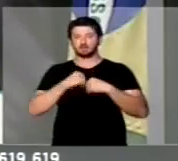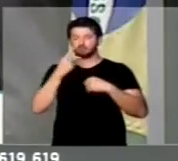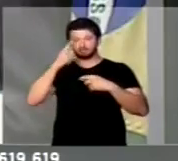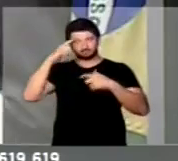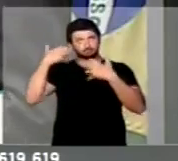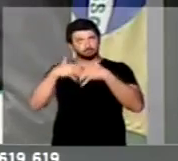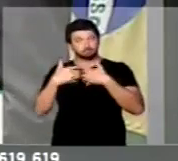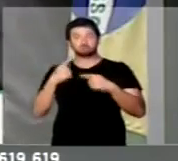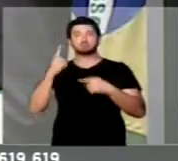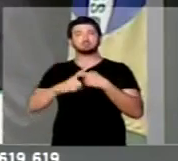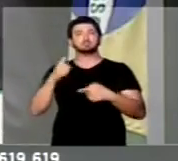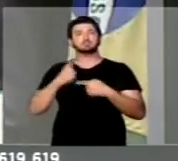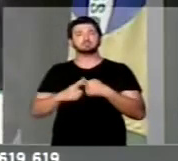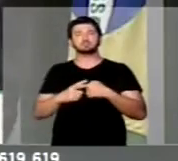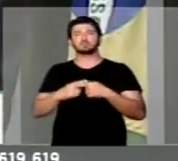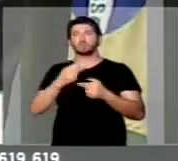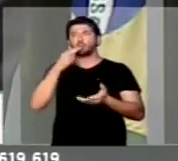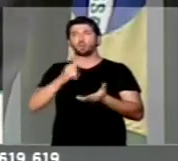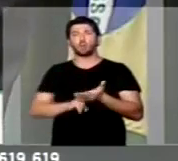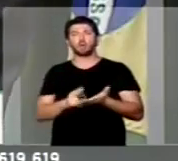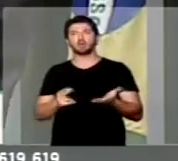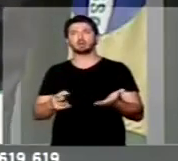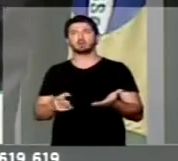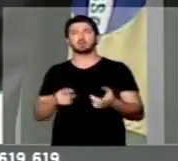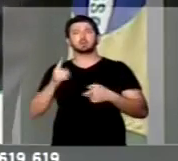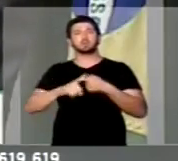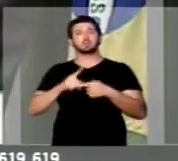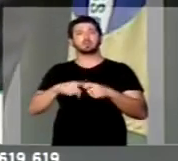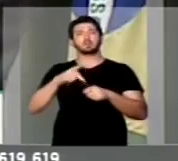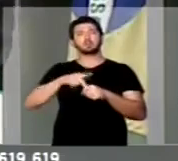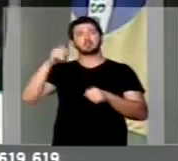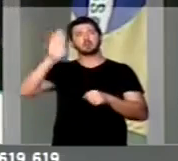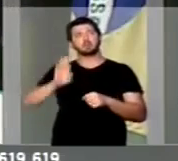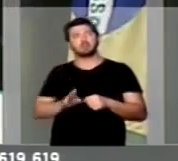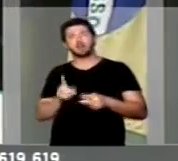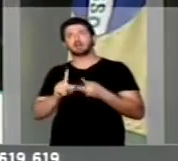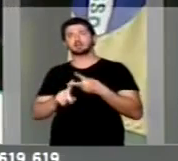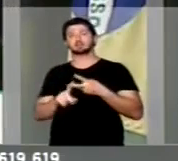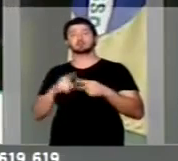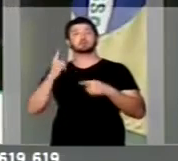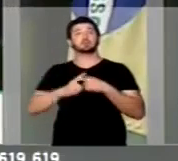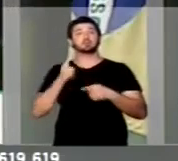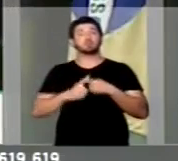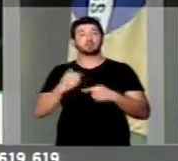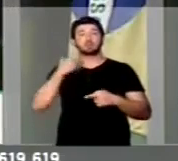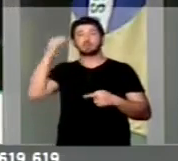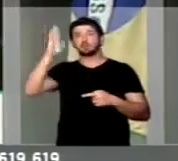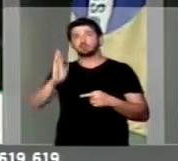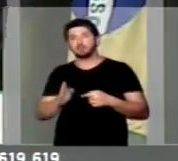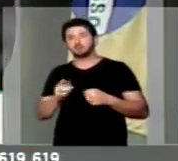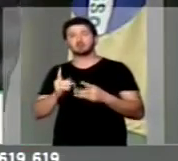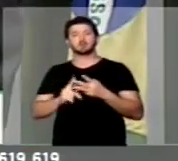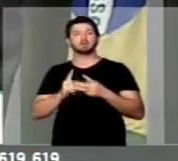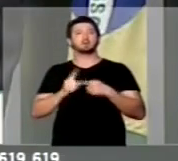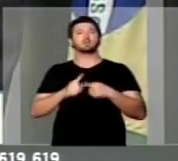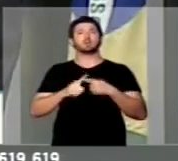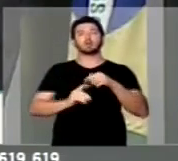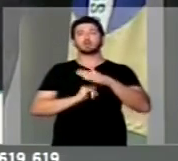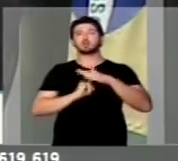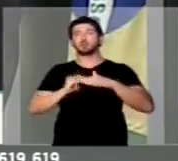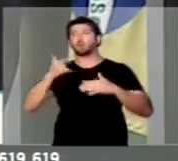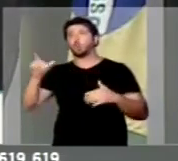reflexão de por que os Correios, por que a Petrobras, por que o Banco do Brasil, por que outras